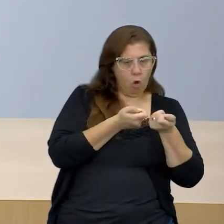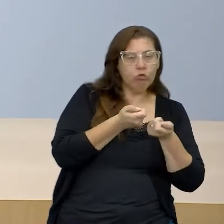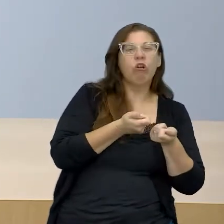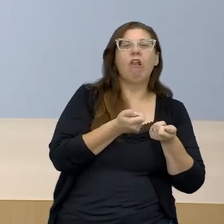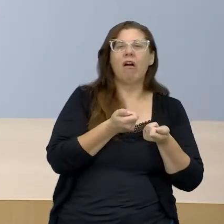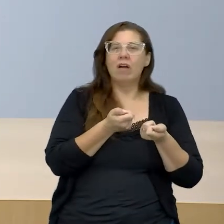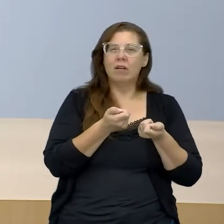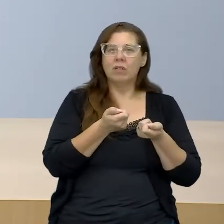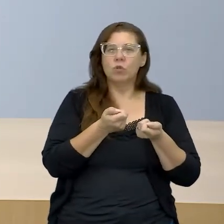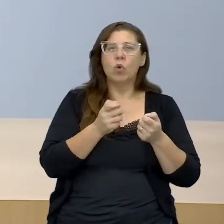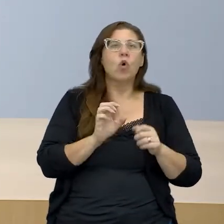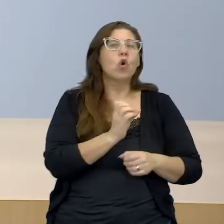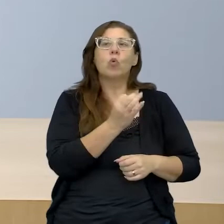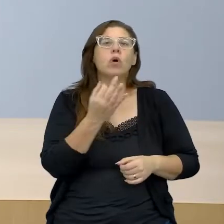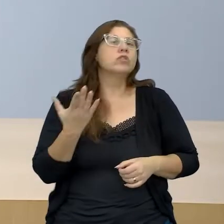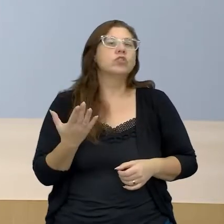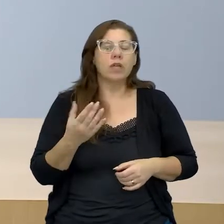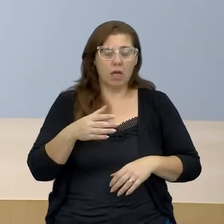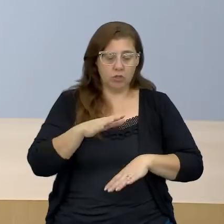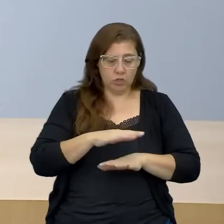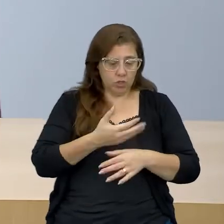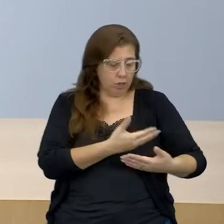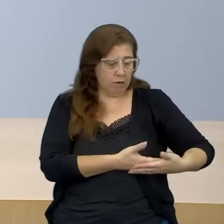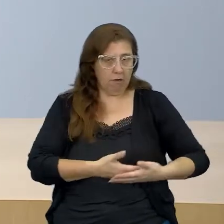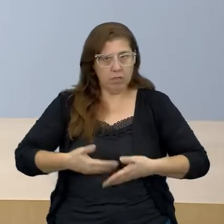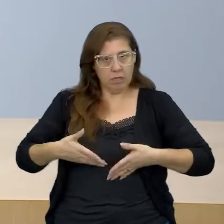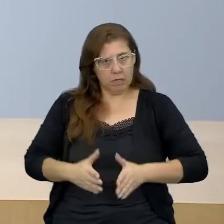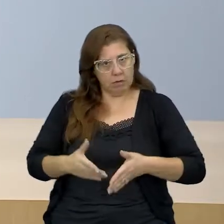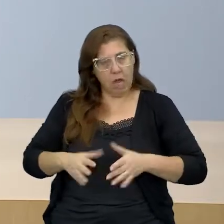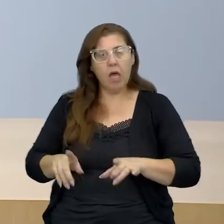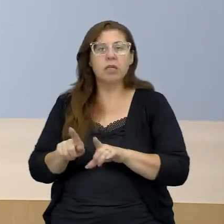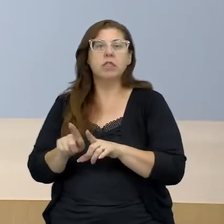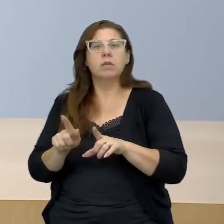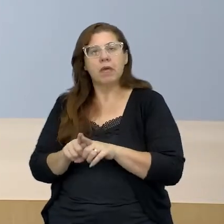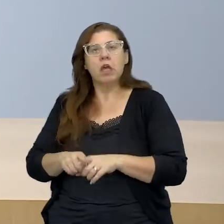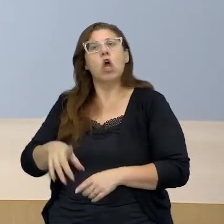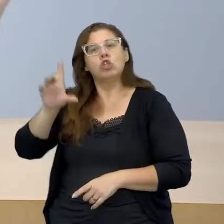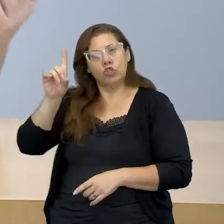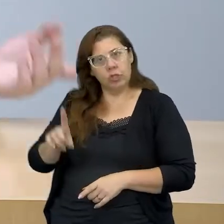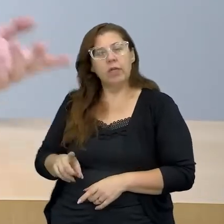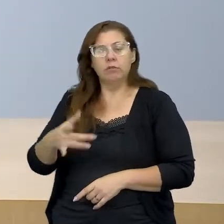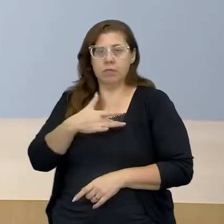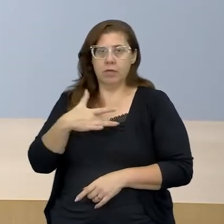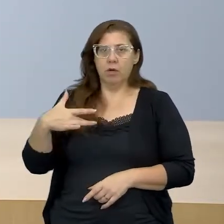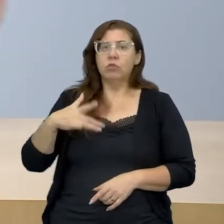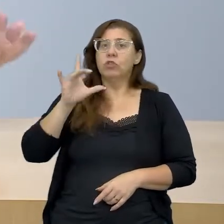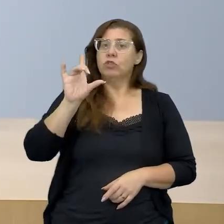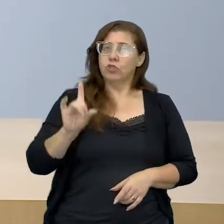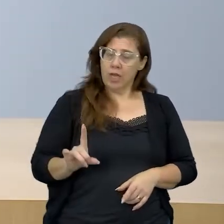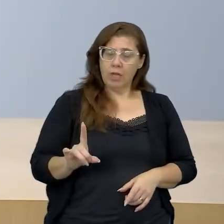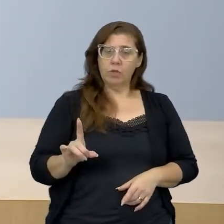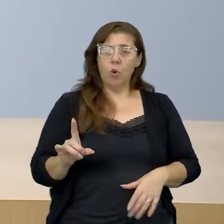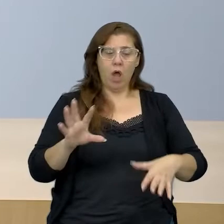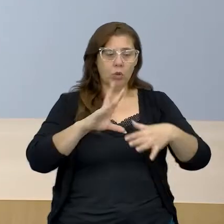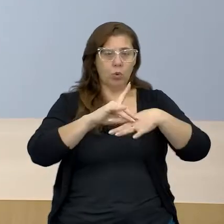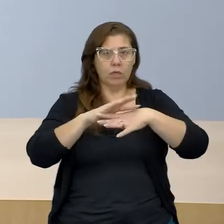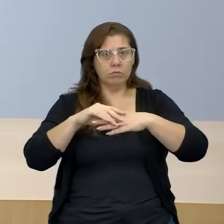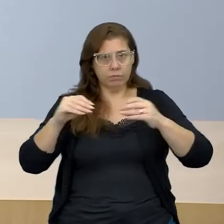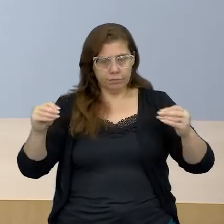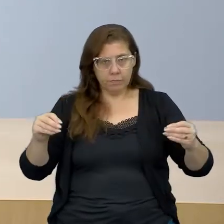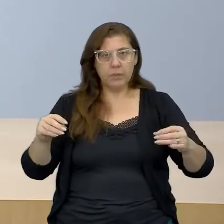natalidade, controlando o acesso à saúde, o acesso à cura de determinadas